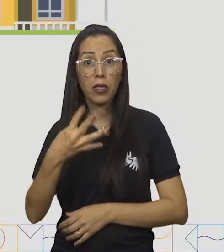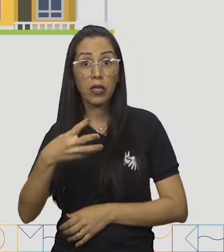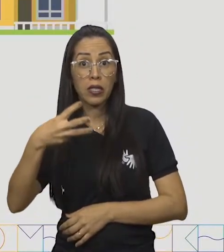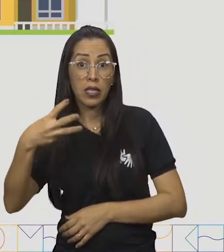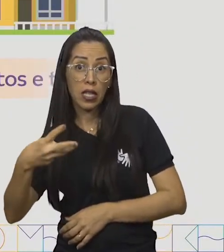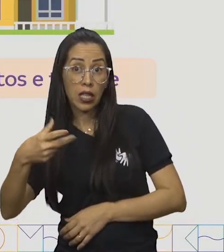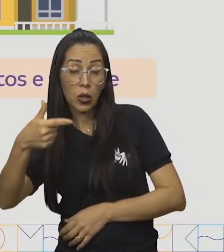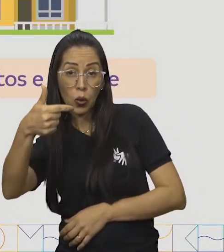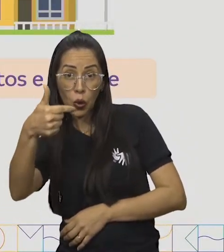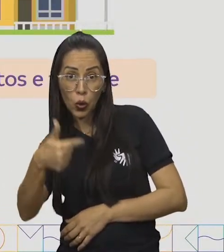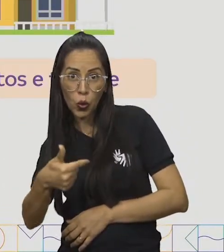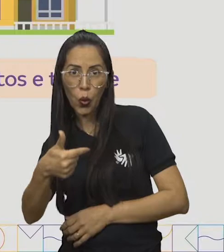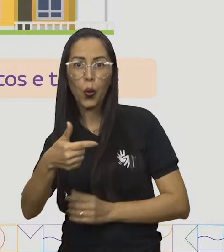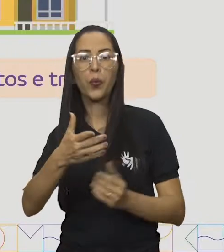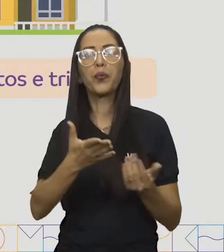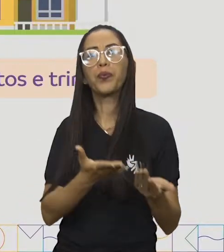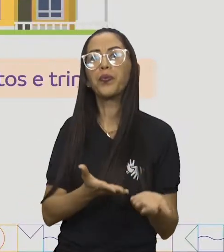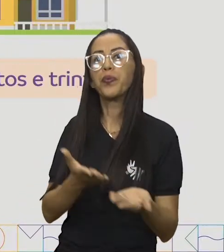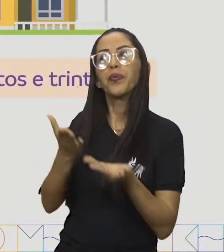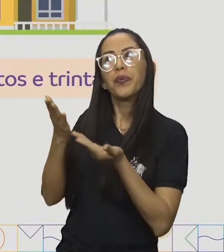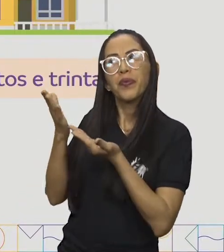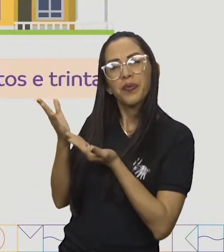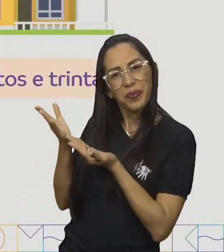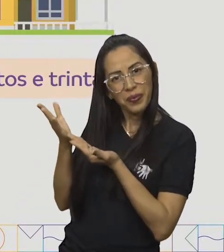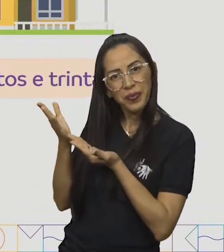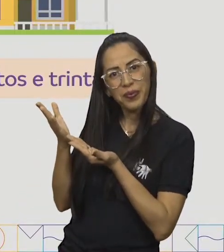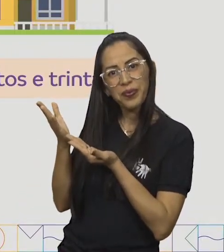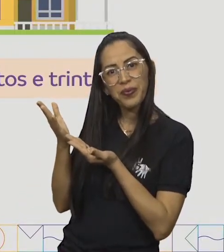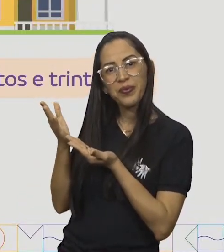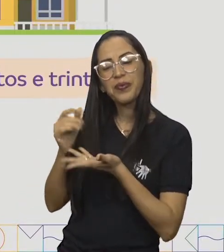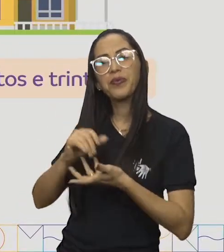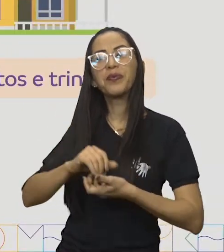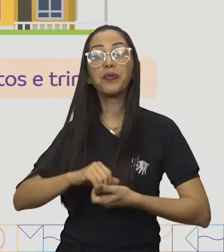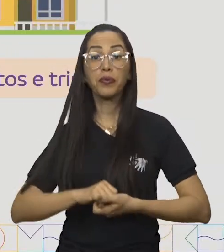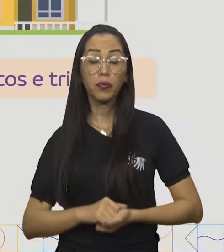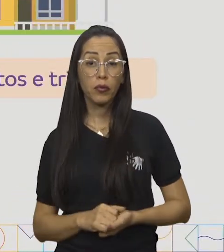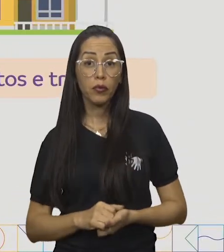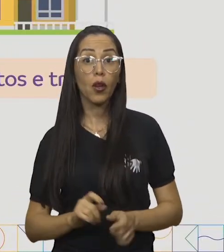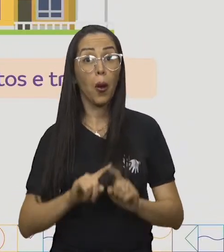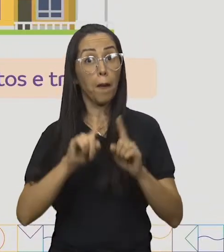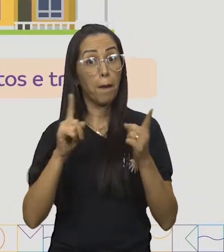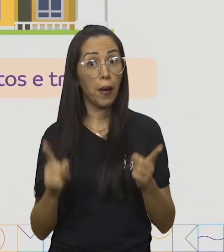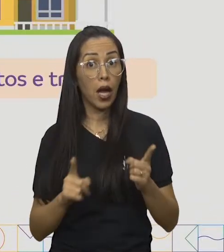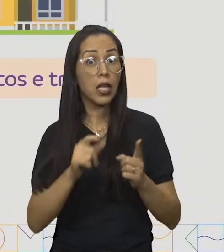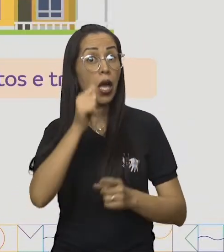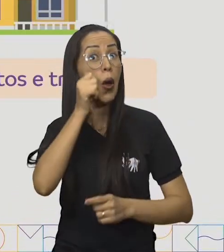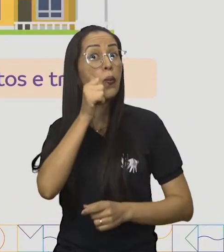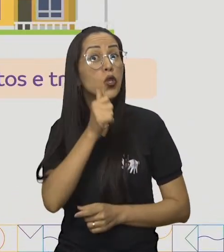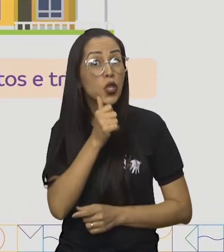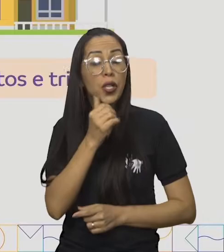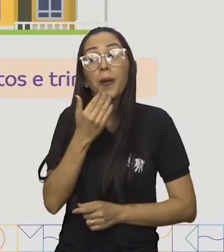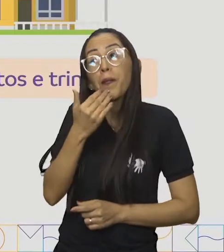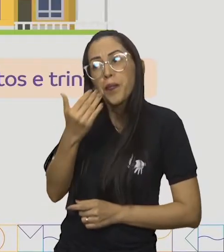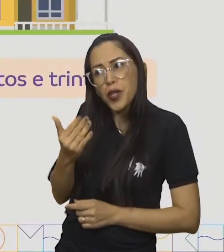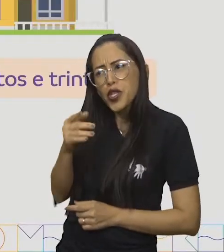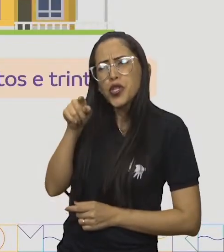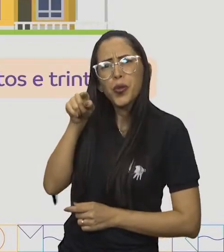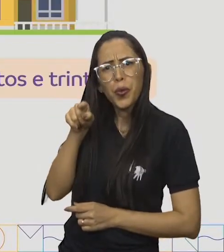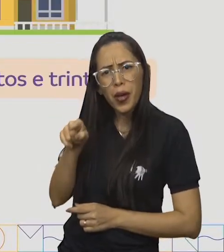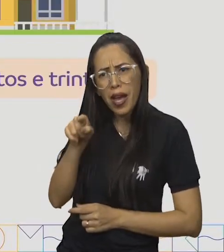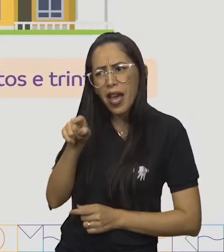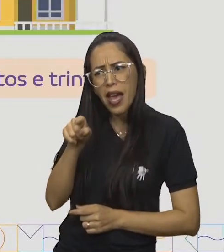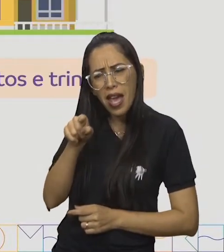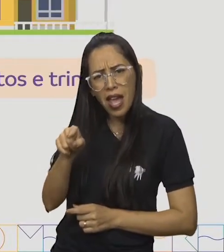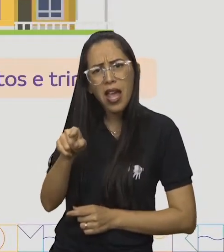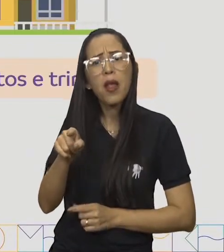extensos. Cinco mil quatrocentos e trinta e dois. Mas ela pediu que o seu melhor amigo Pedro